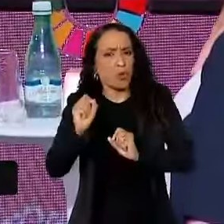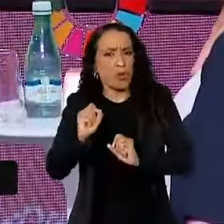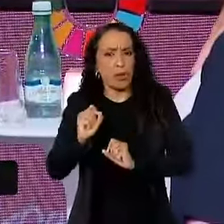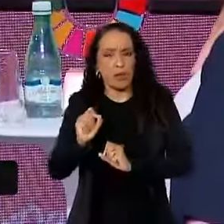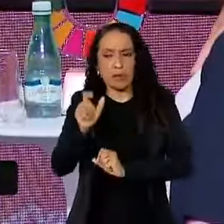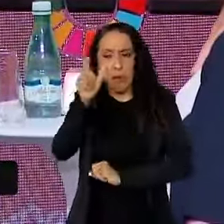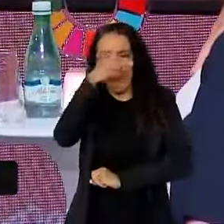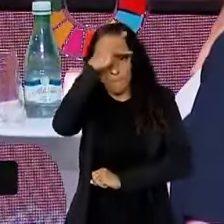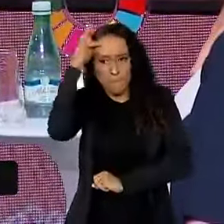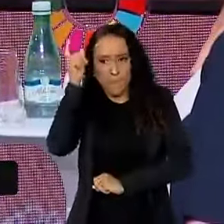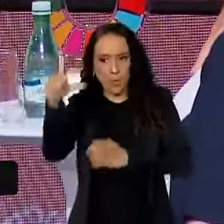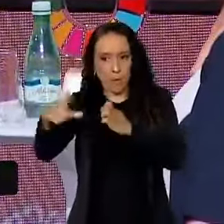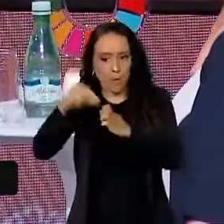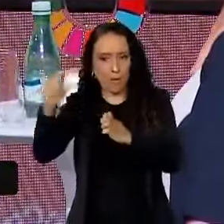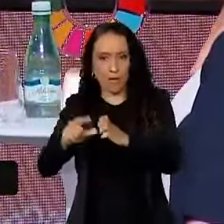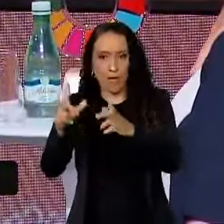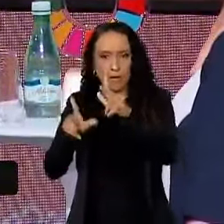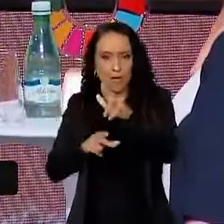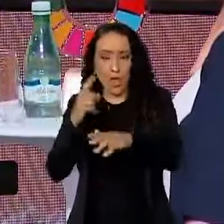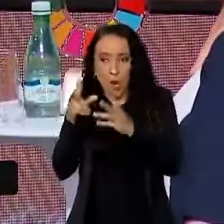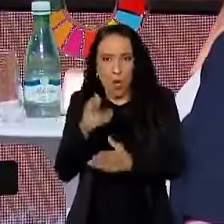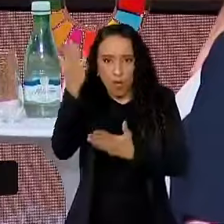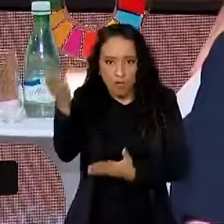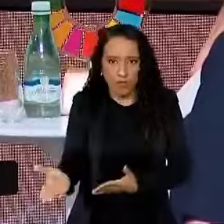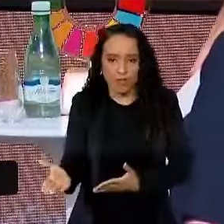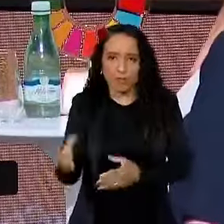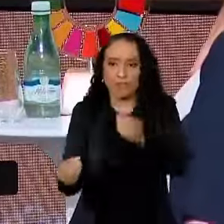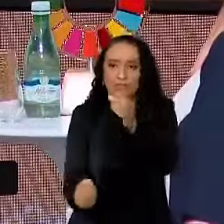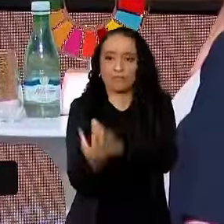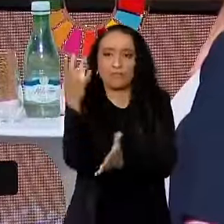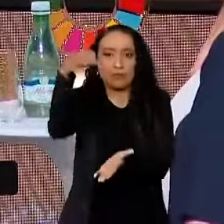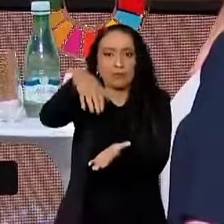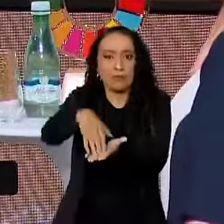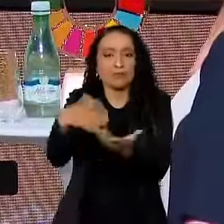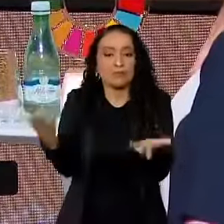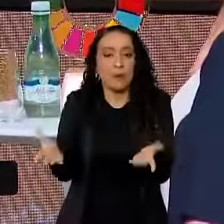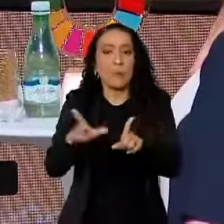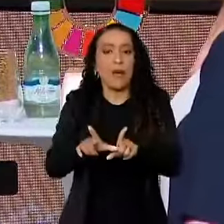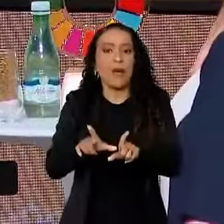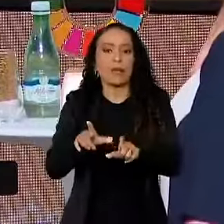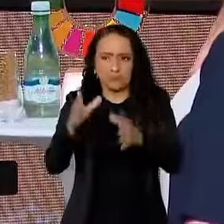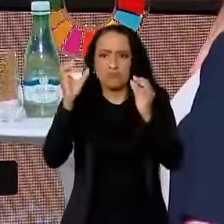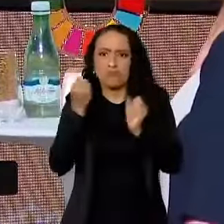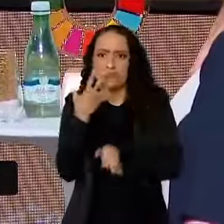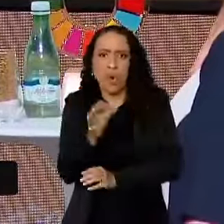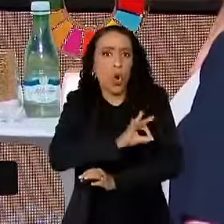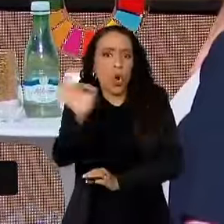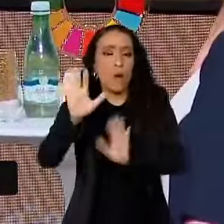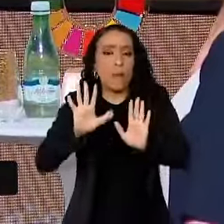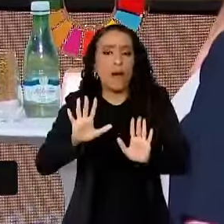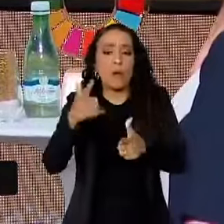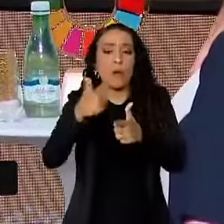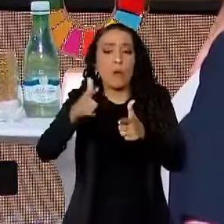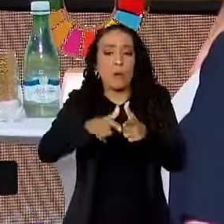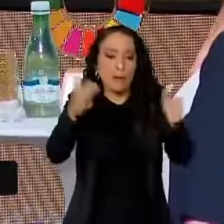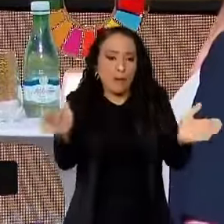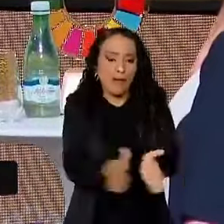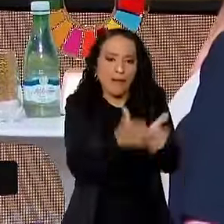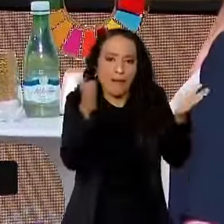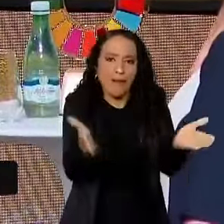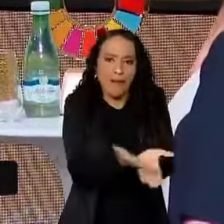como você crie uma fundação. Acho louvável. Mas o que vai resolver o problema da miséria efetivamente